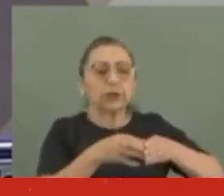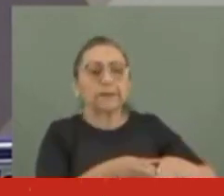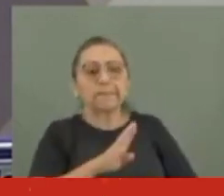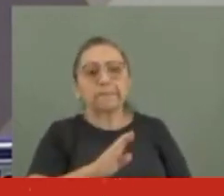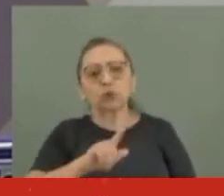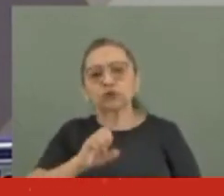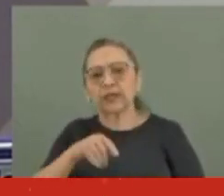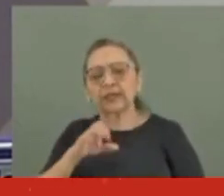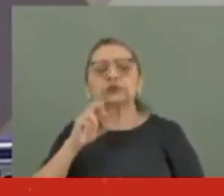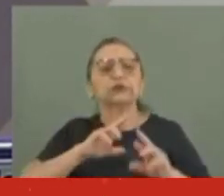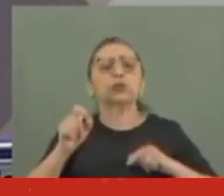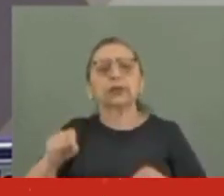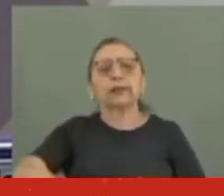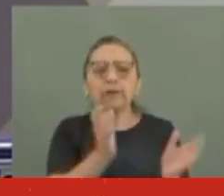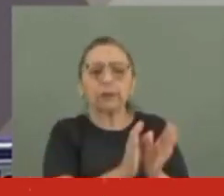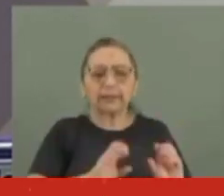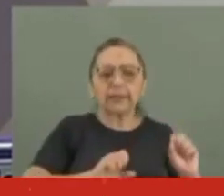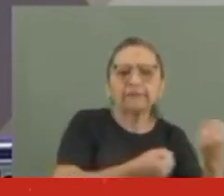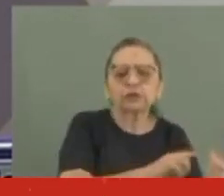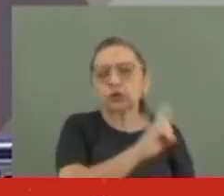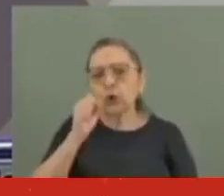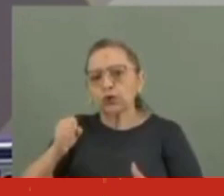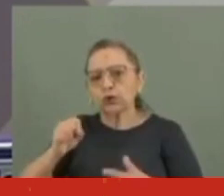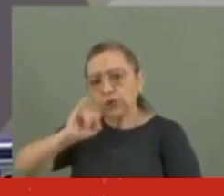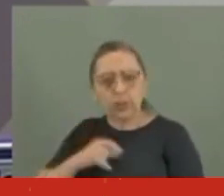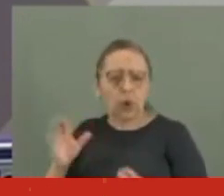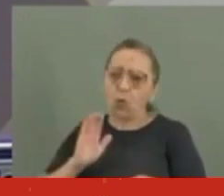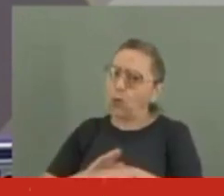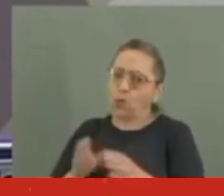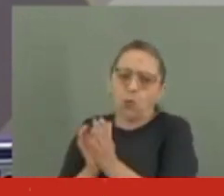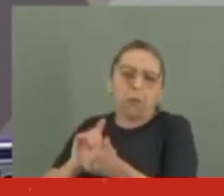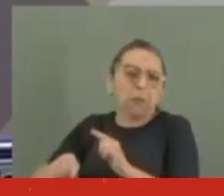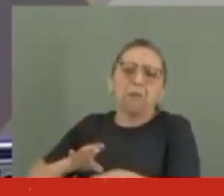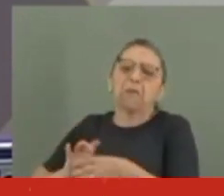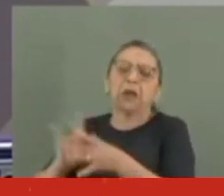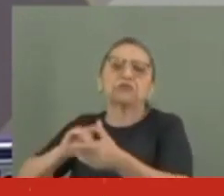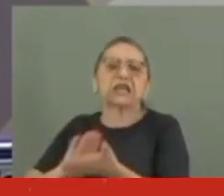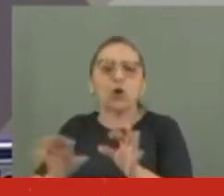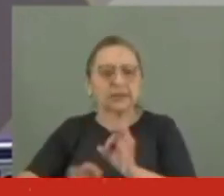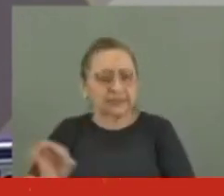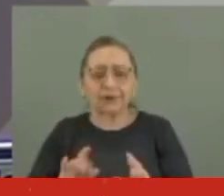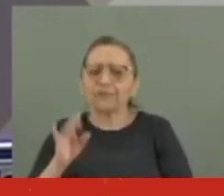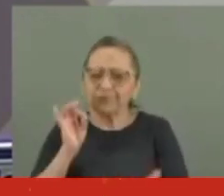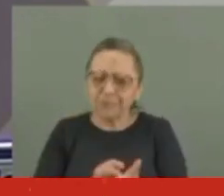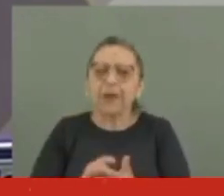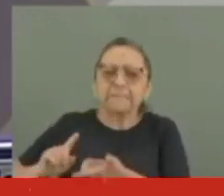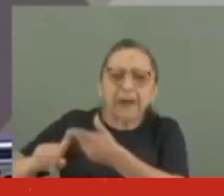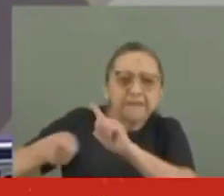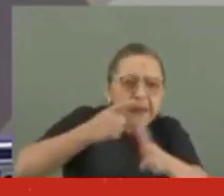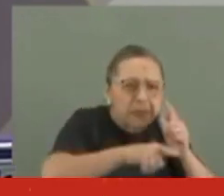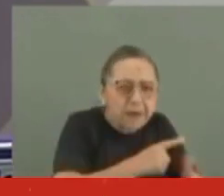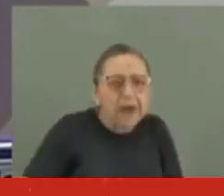Diferentemente do que defendem os bolsonaristas, o 8 de janeiro não foi um movimento espontâneo ou desorganizado. Foi uma mobilização